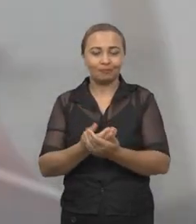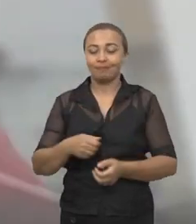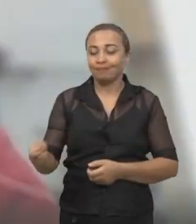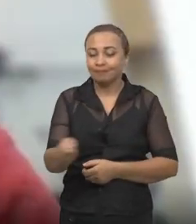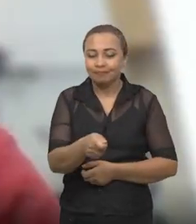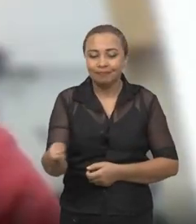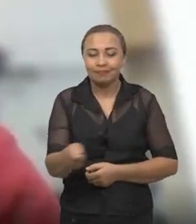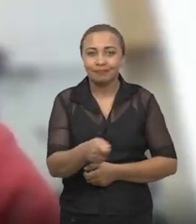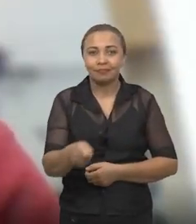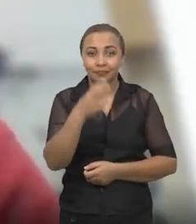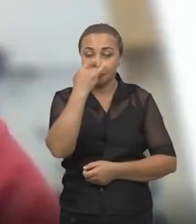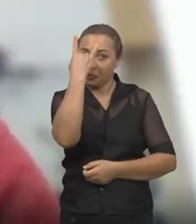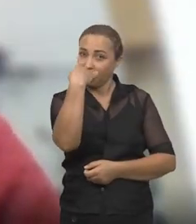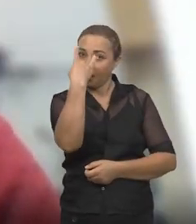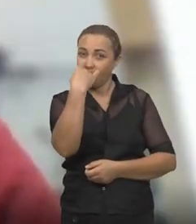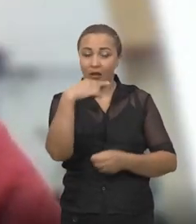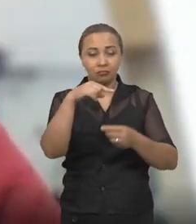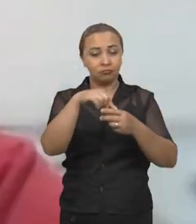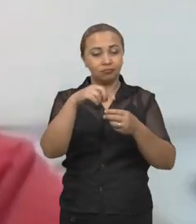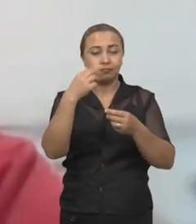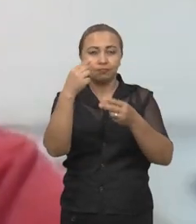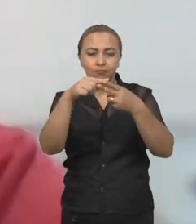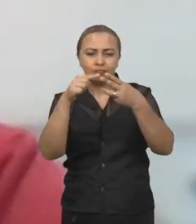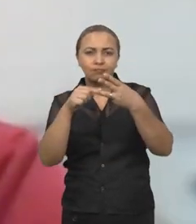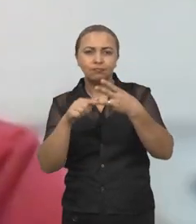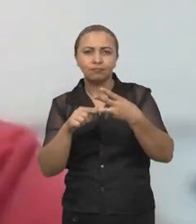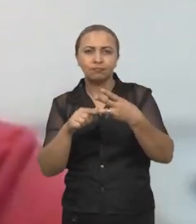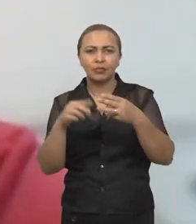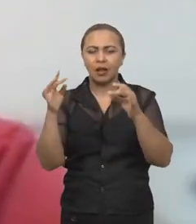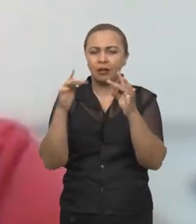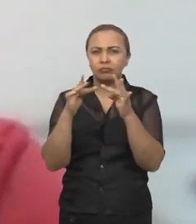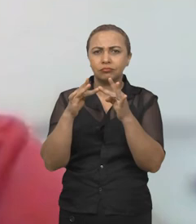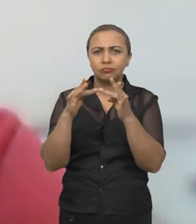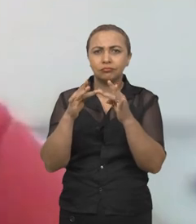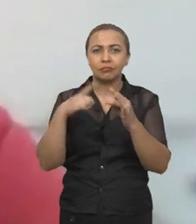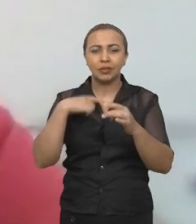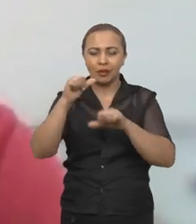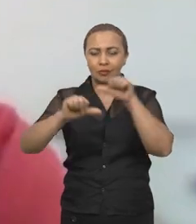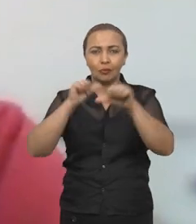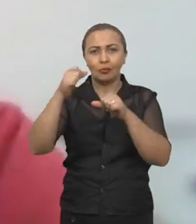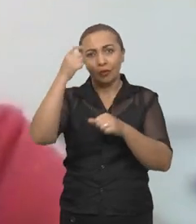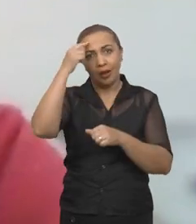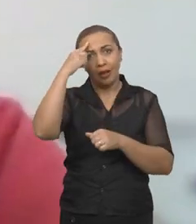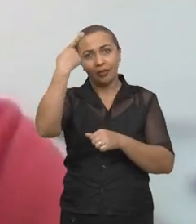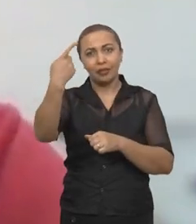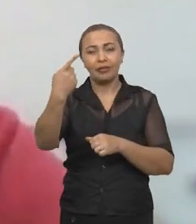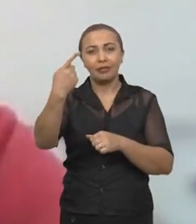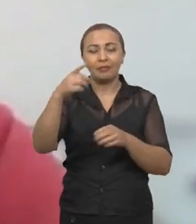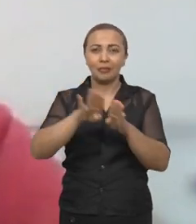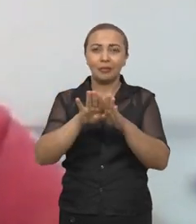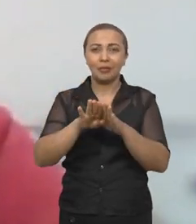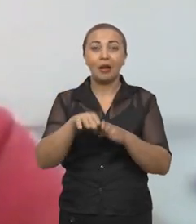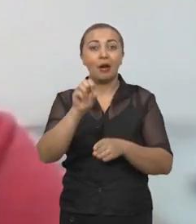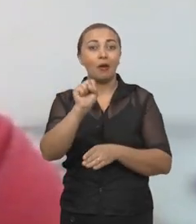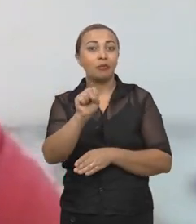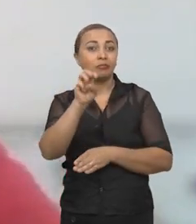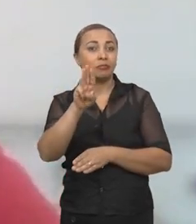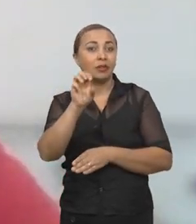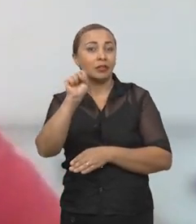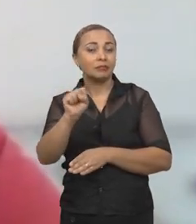A bengala era um conjunto de três sensores. A gente já desenvolveu outra ideia logo, que foi o Smart Glasses.